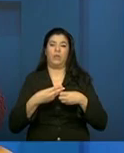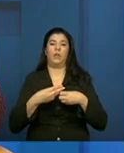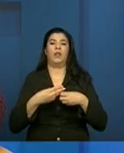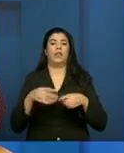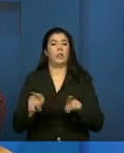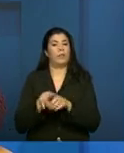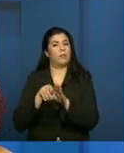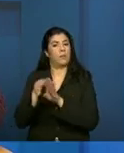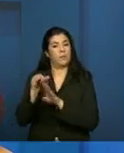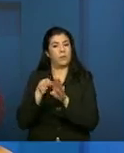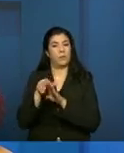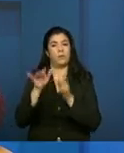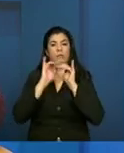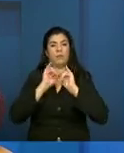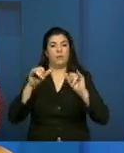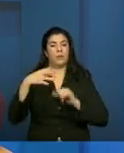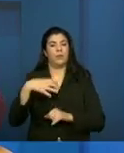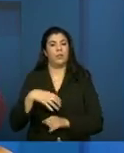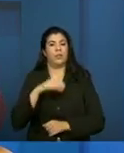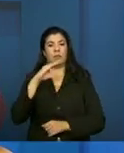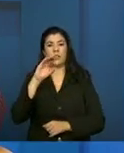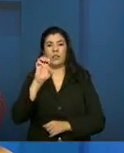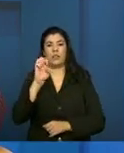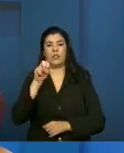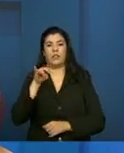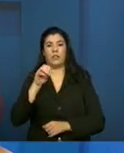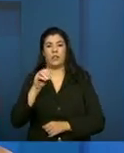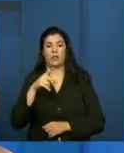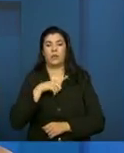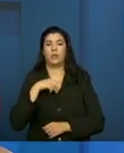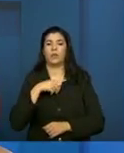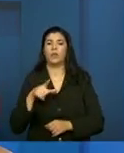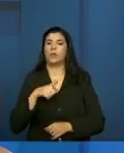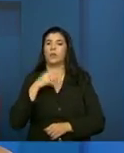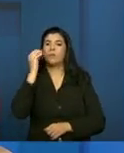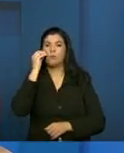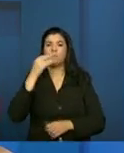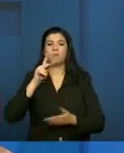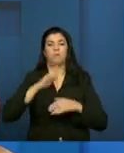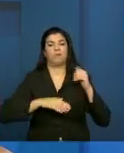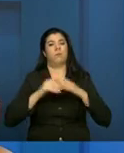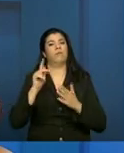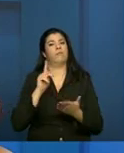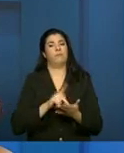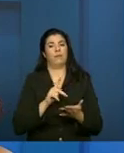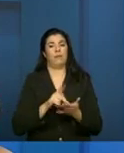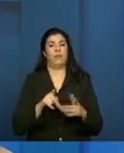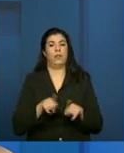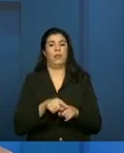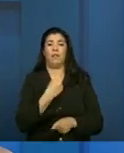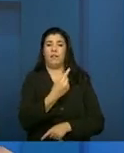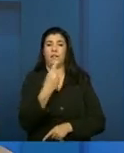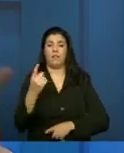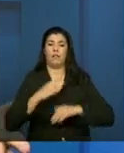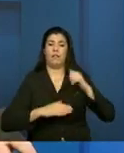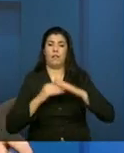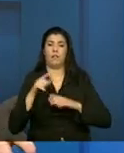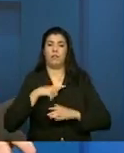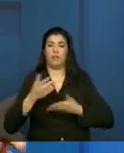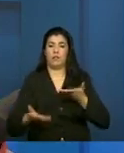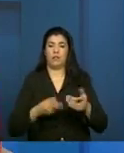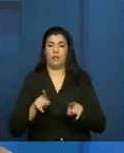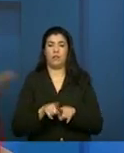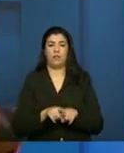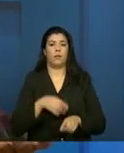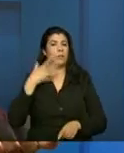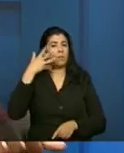sensitárias, mas também informações vivas. E todos os serviços, eles têm essa função também, que é uma função que a política